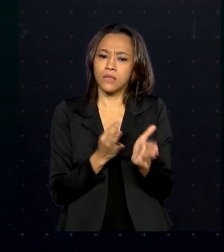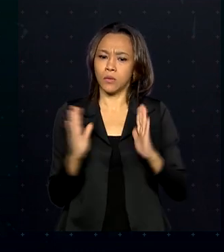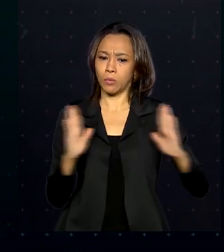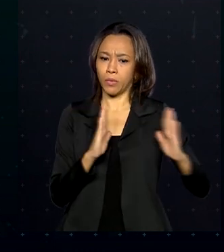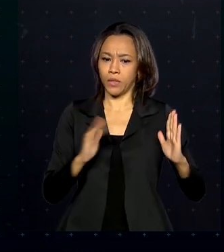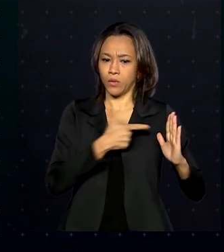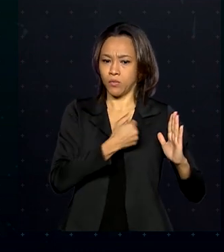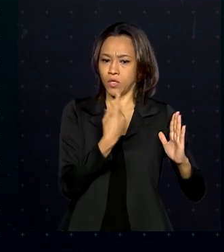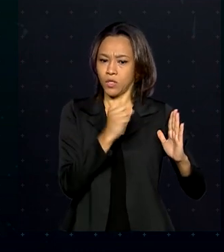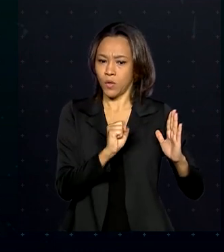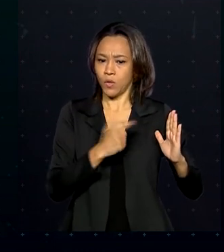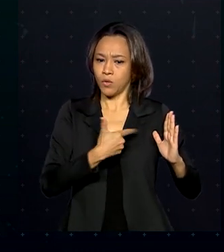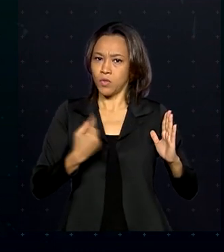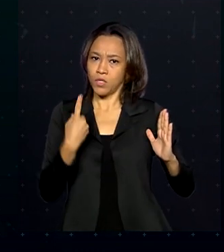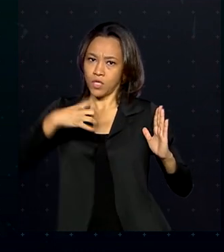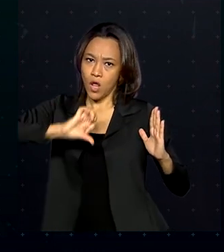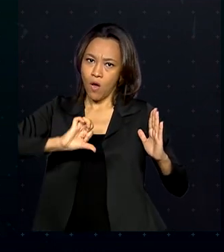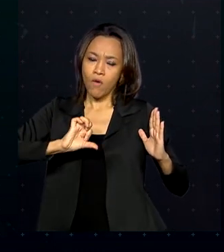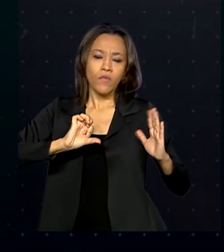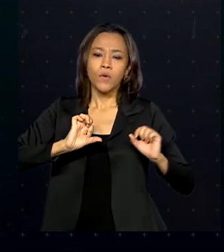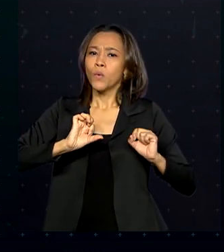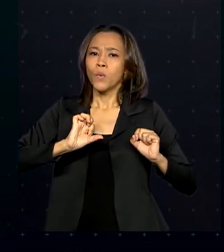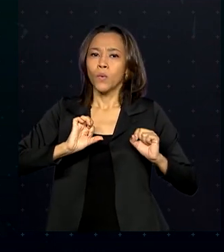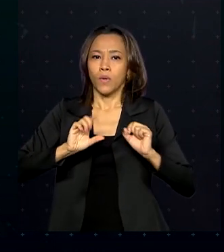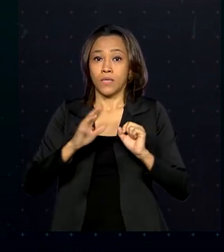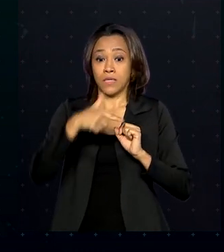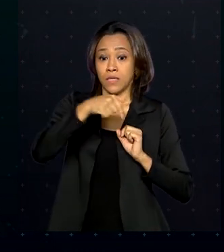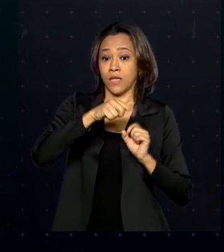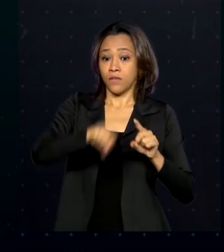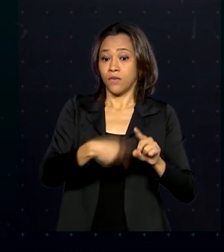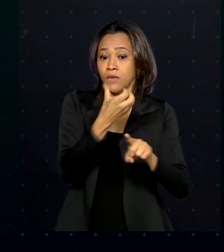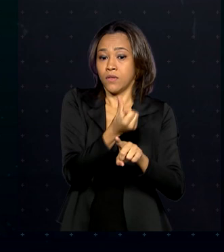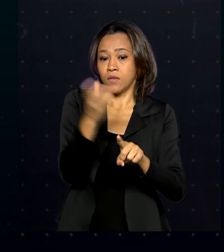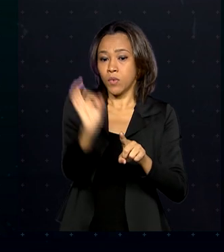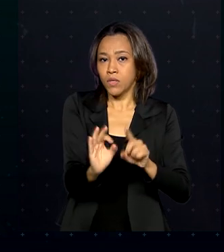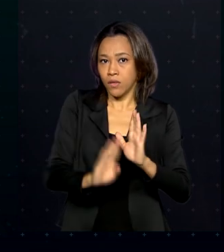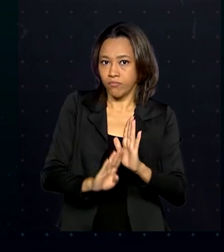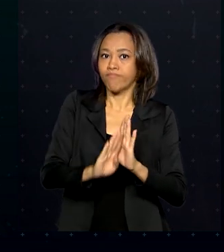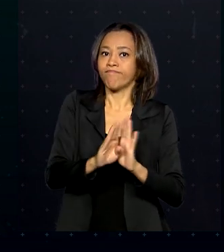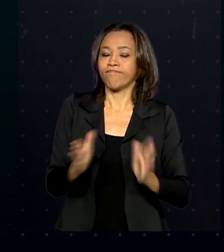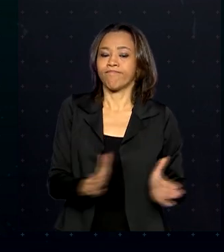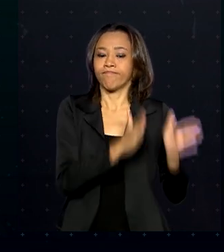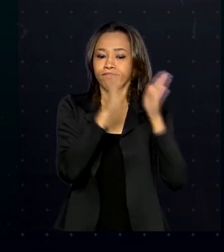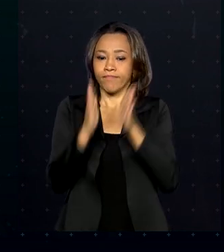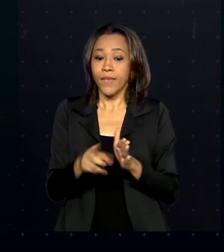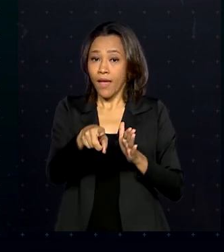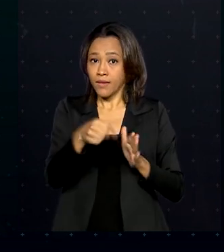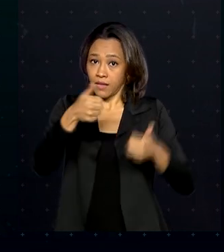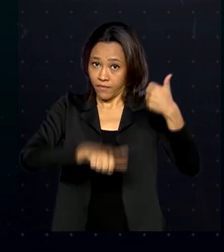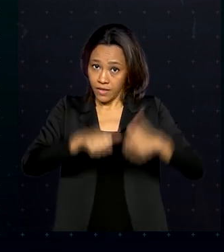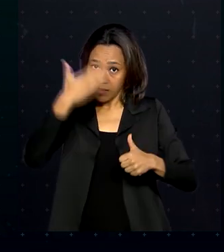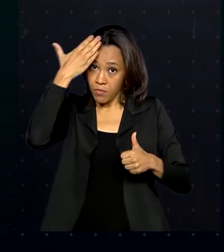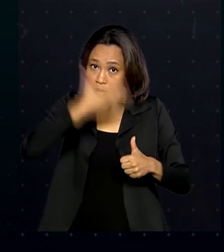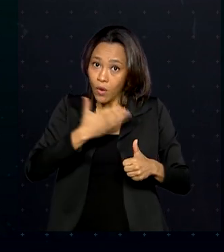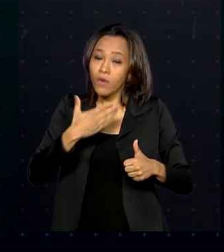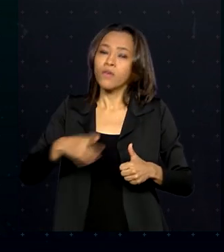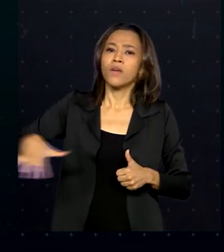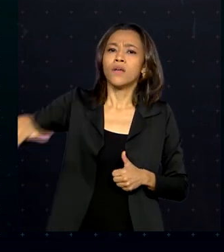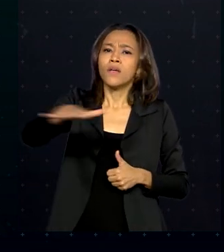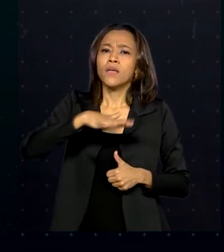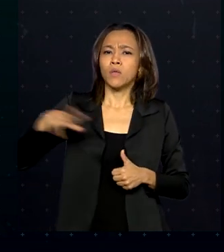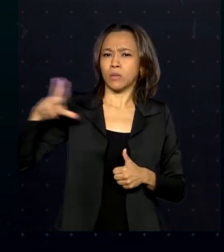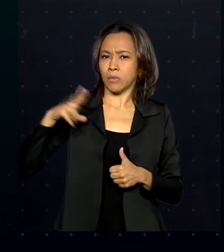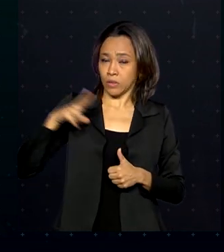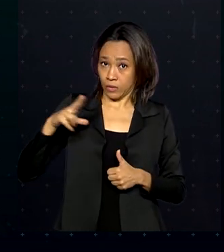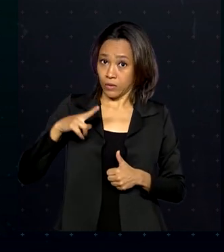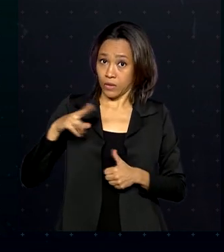2018 e 2019 de 7,6%. O levantamento mostra também que a rede privada concentra